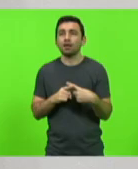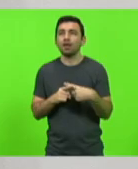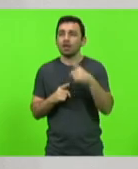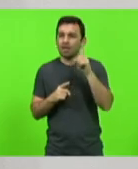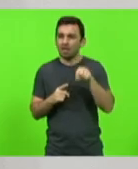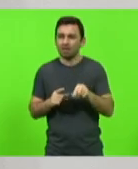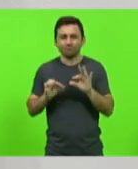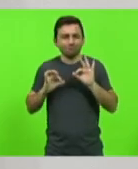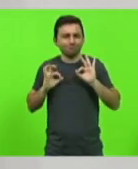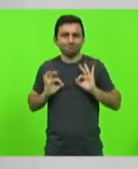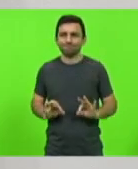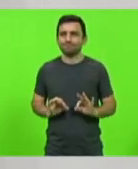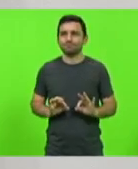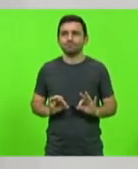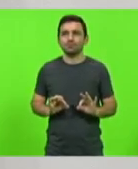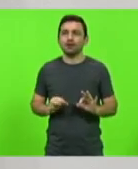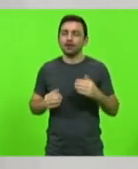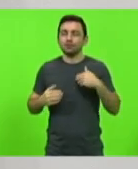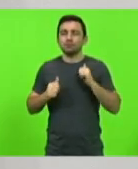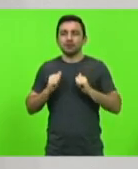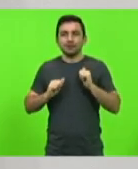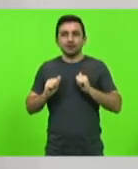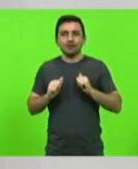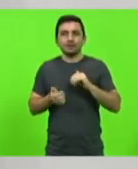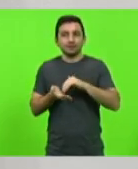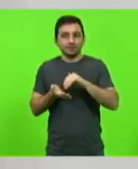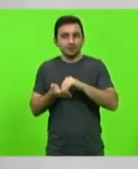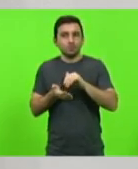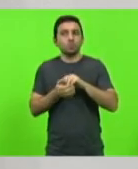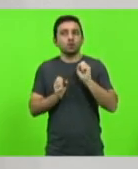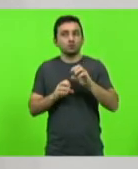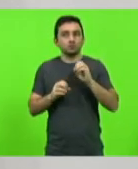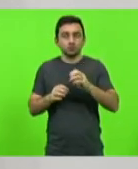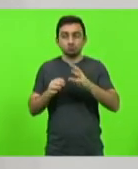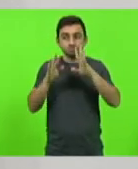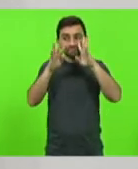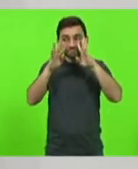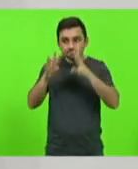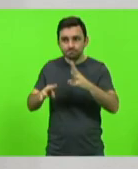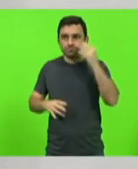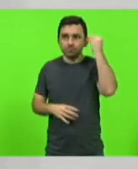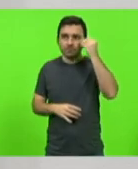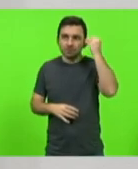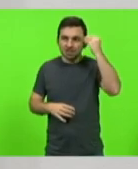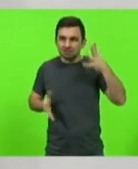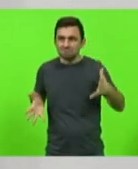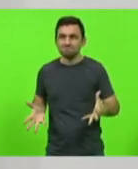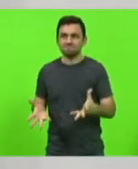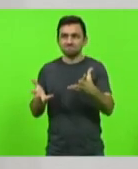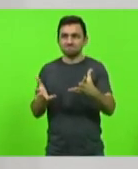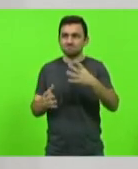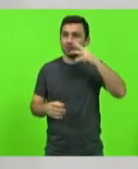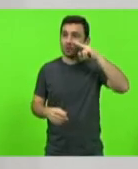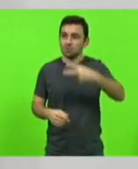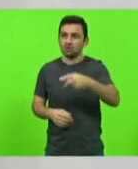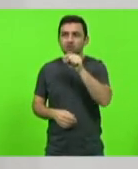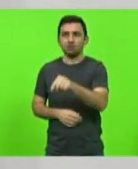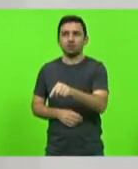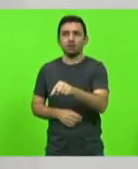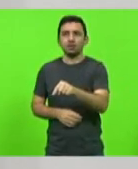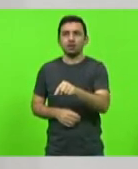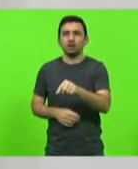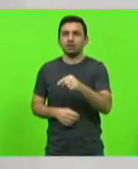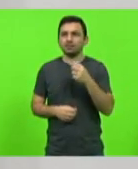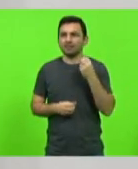digna. Eu espero que a Secretaria de Educação olhe para essa experiência, enalteça, reconheça e dê